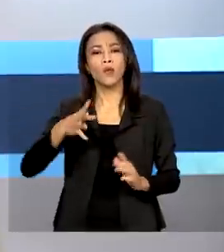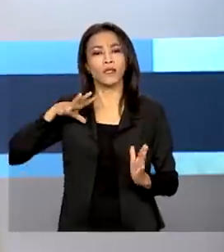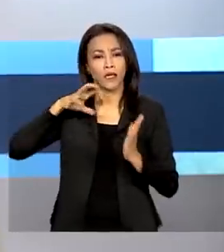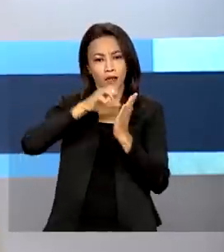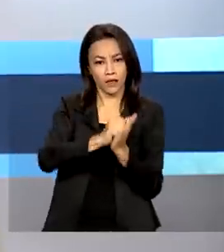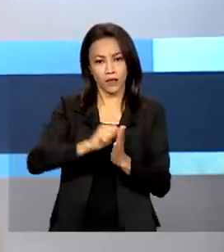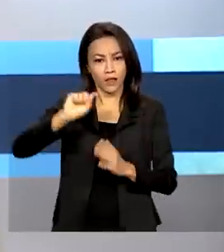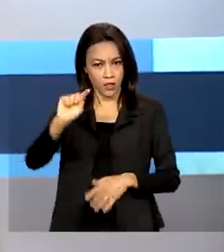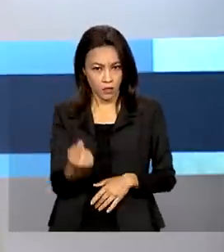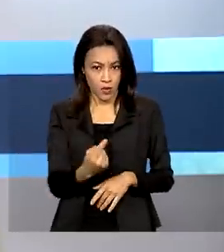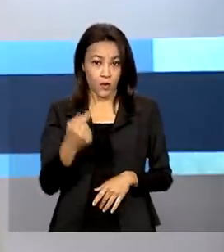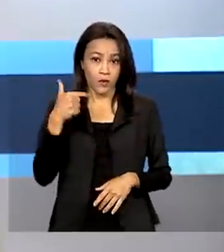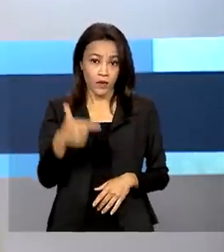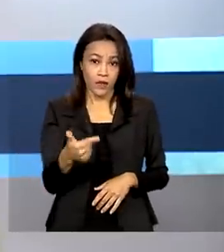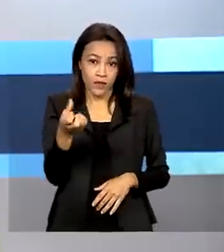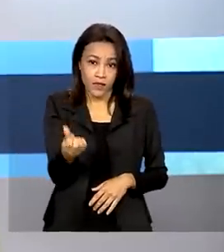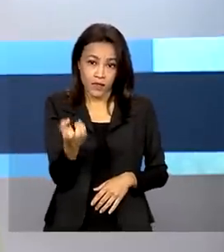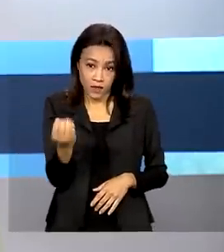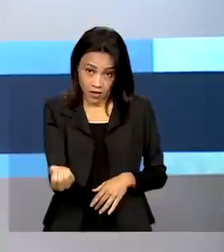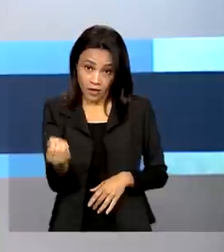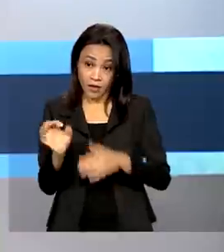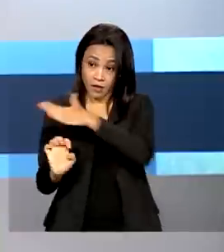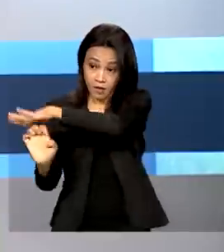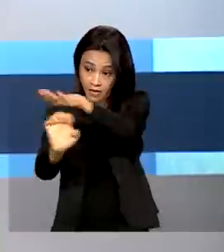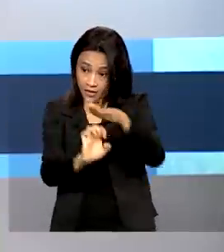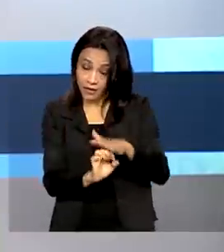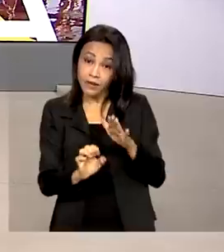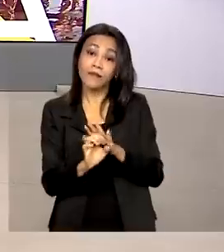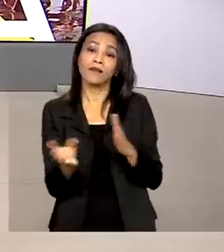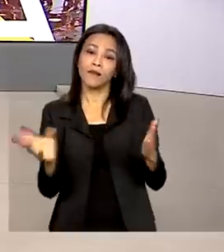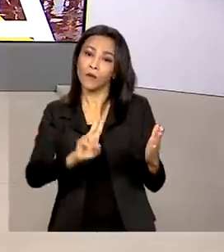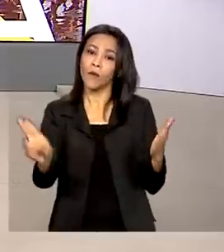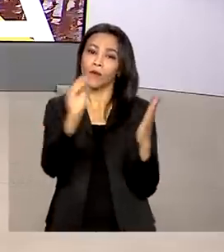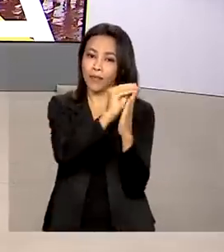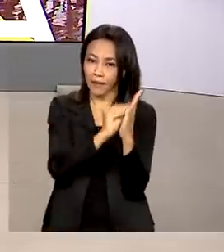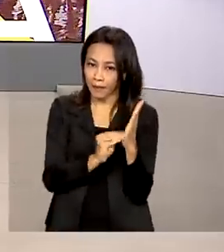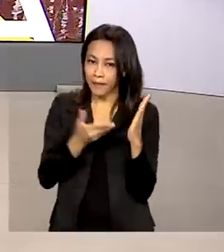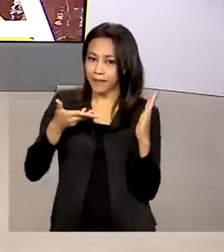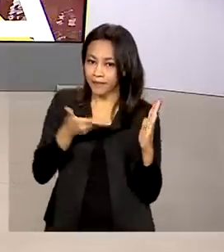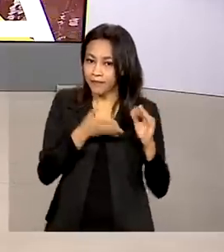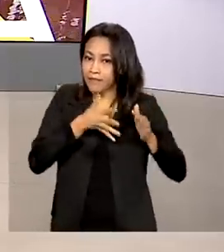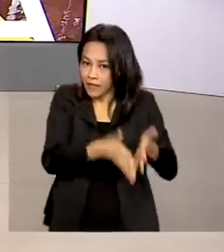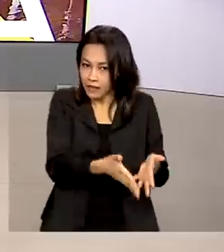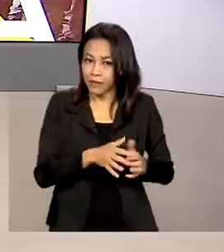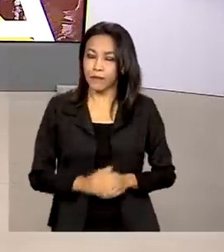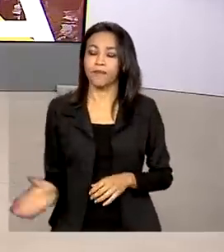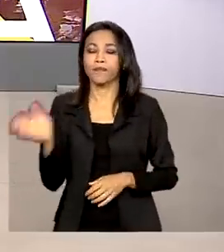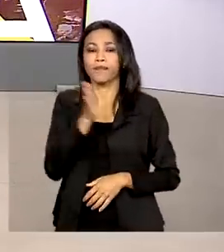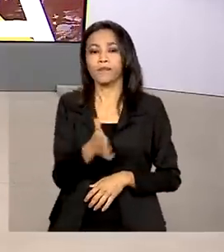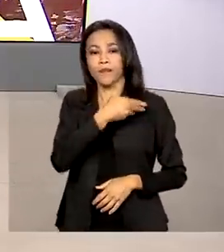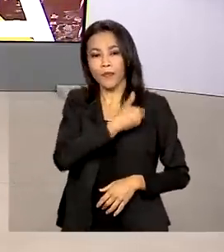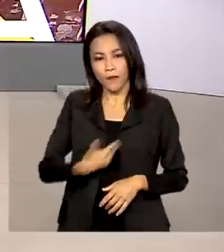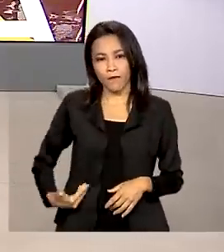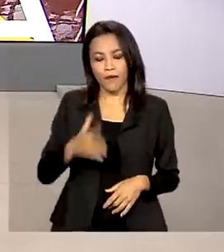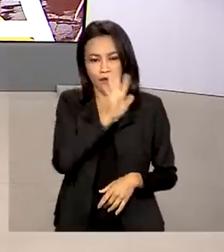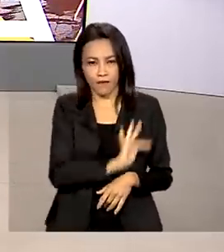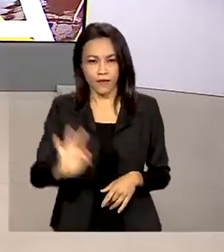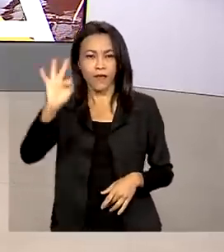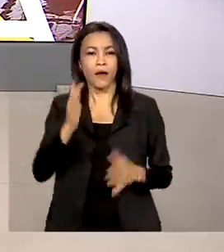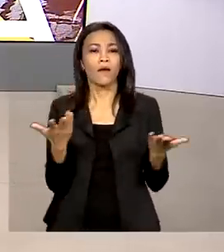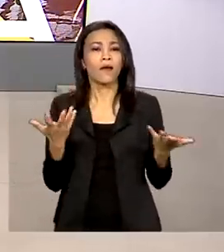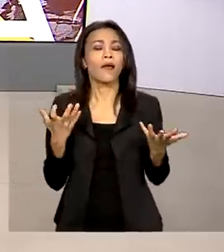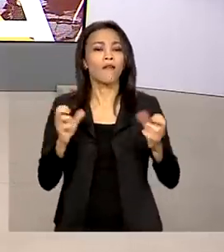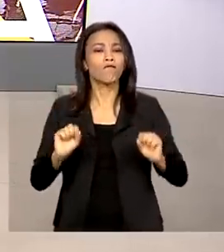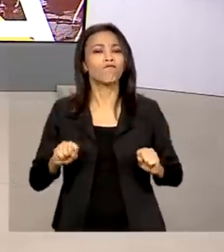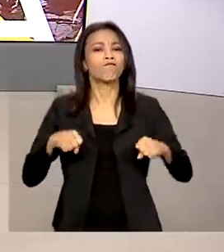.260 empresas fazem parte da rede. O governo federal quer fortalecer a prevenção e o